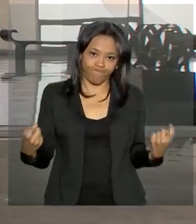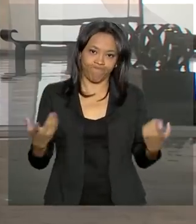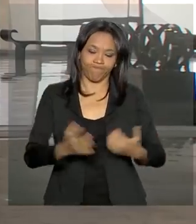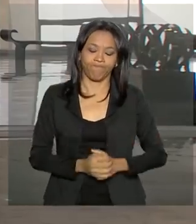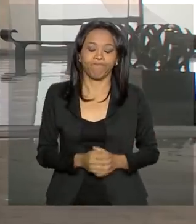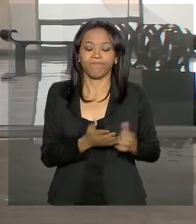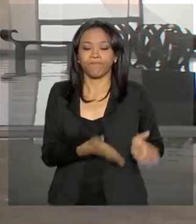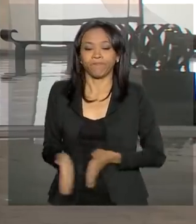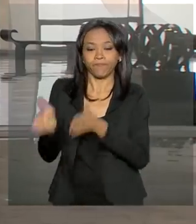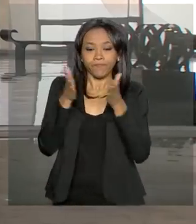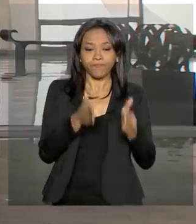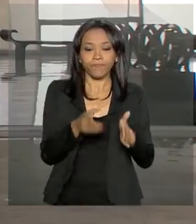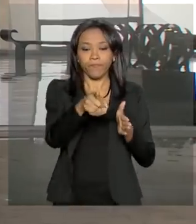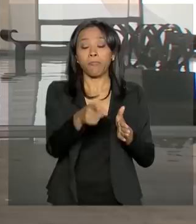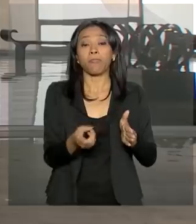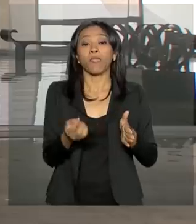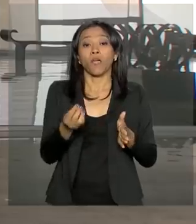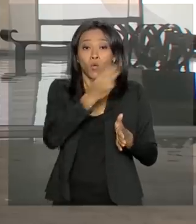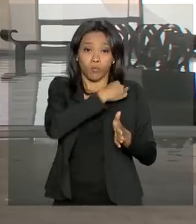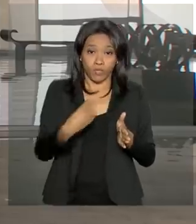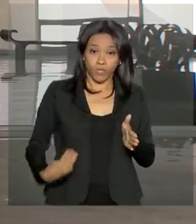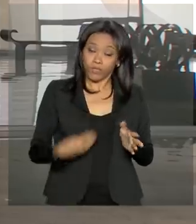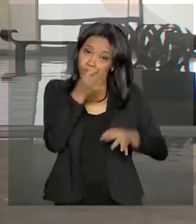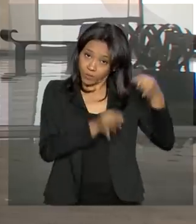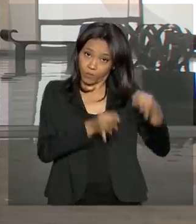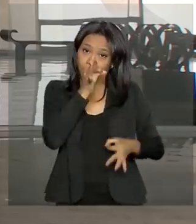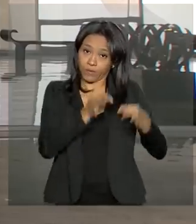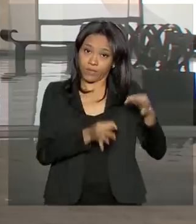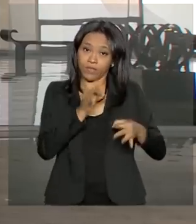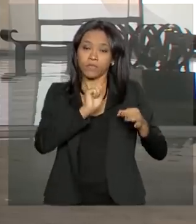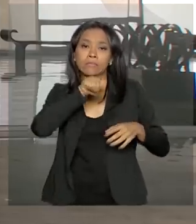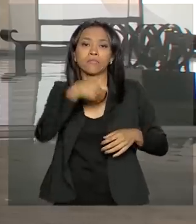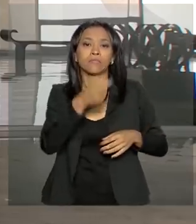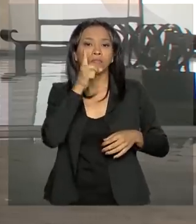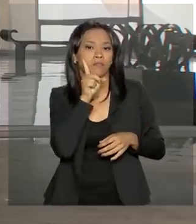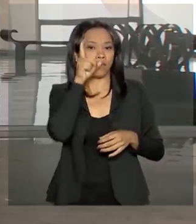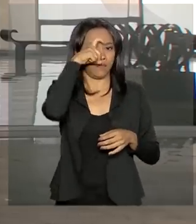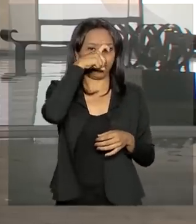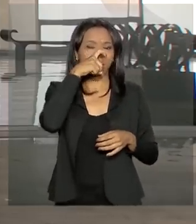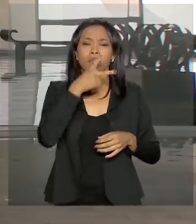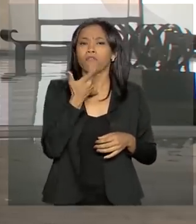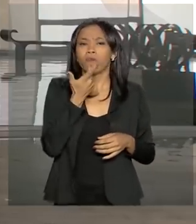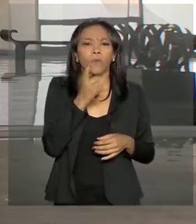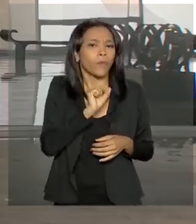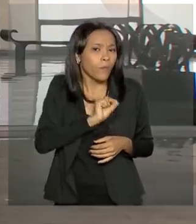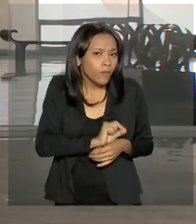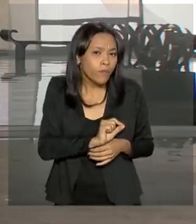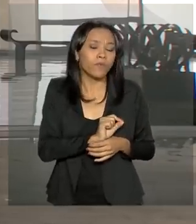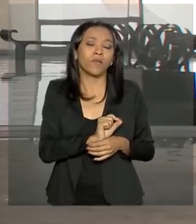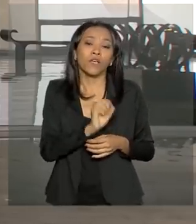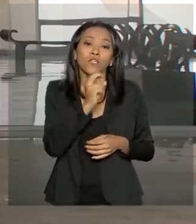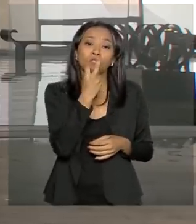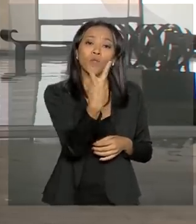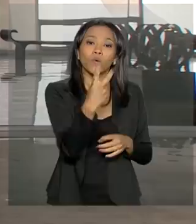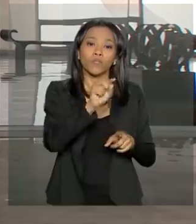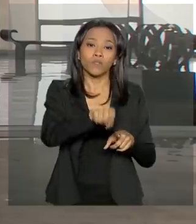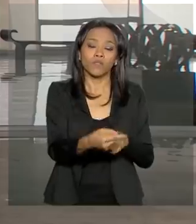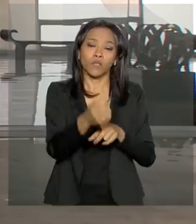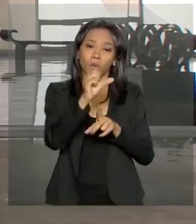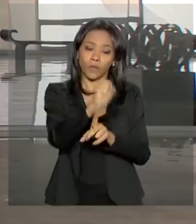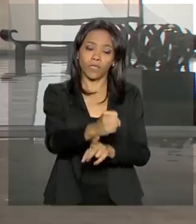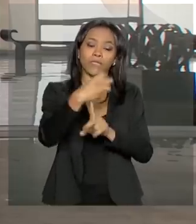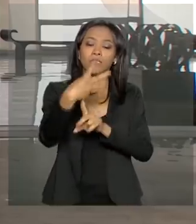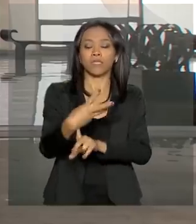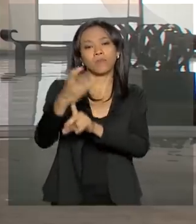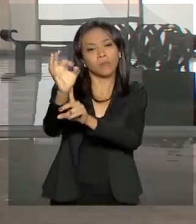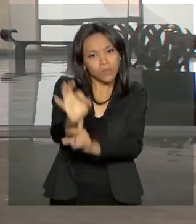Já o ministro da Justiça e Segurança Pública, Sérgio Moro, lembrou que apenas 2,83